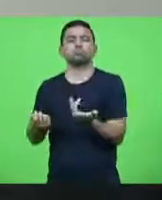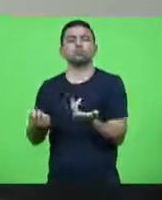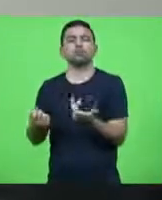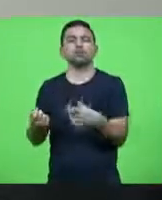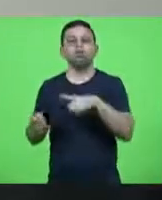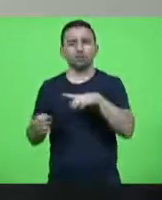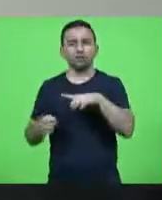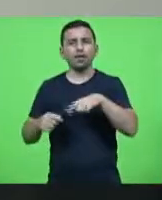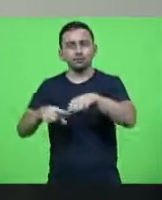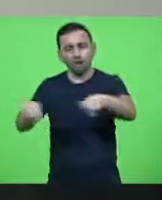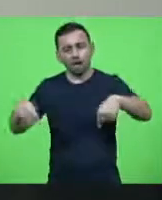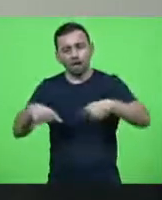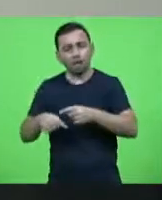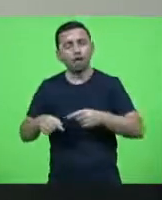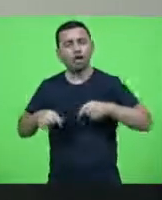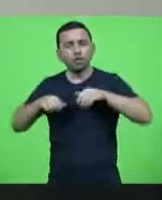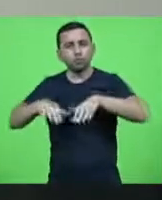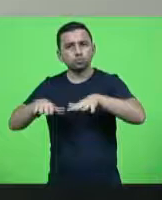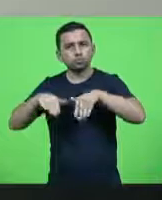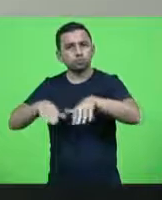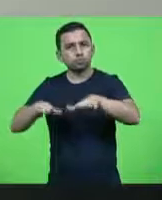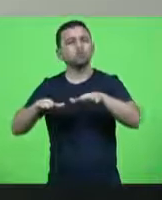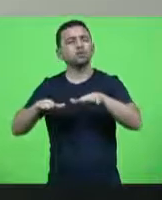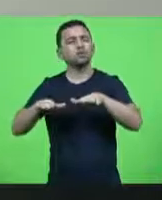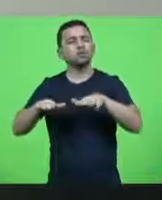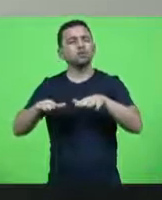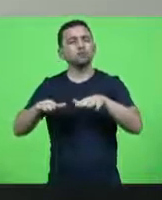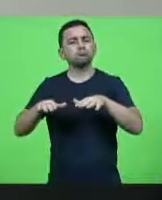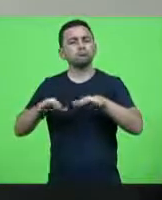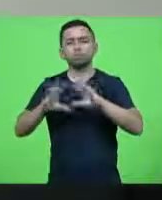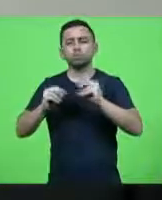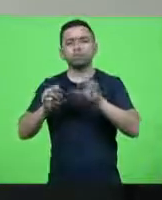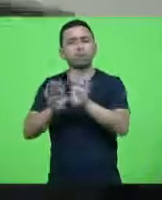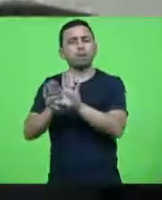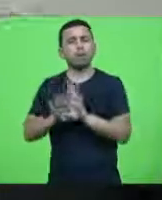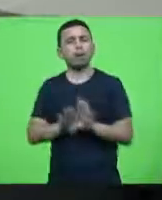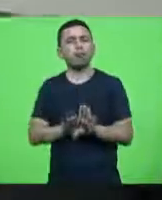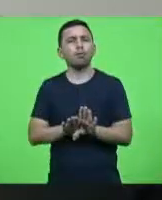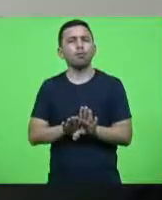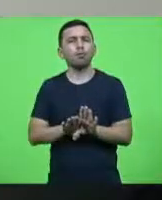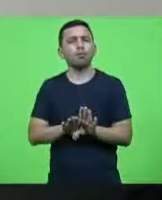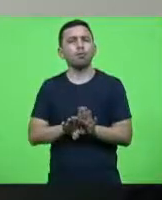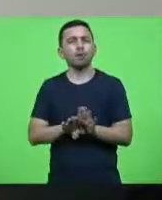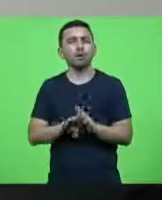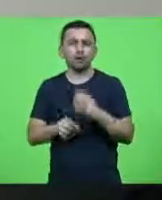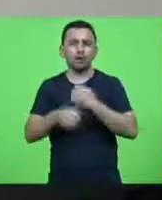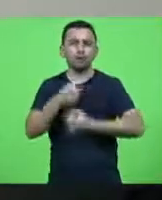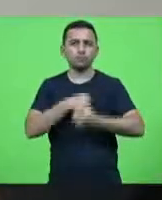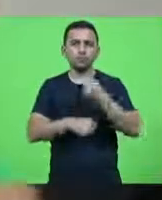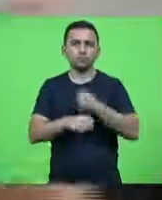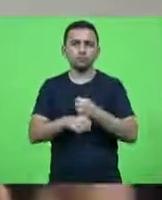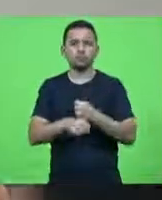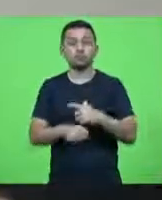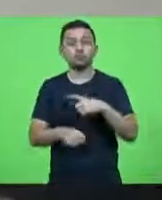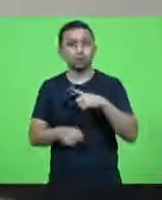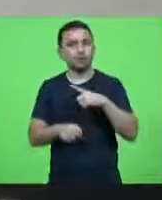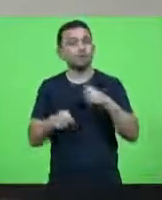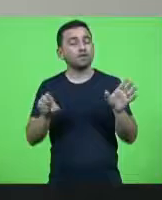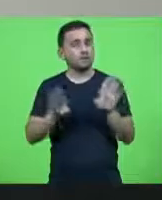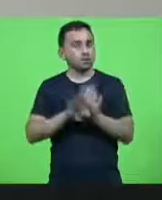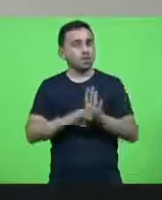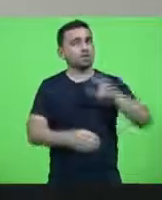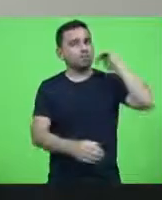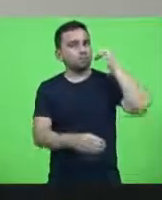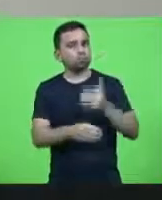costura está fechado está fechado então no ano passado nós tivemos um fechamento total